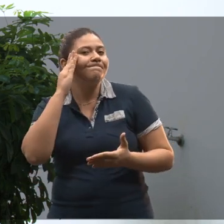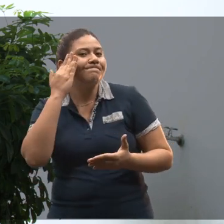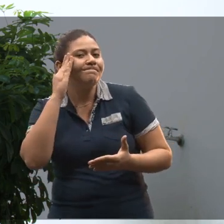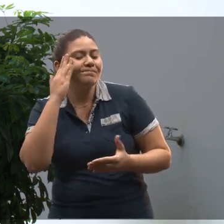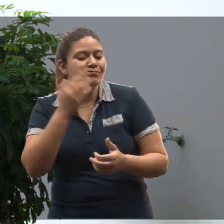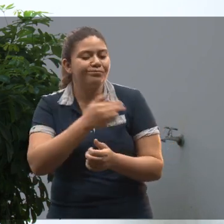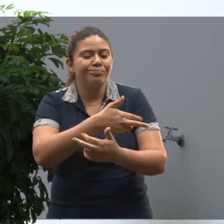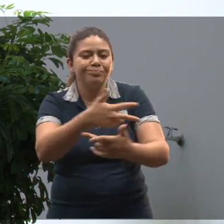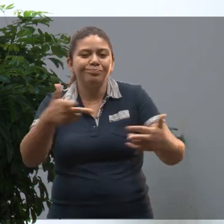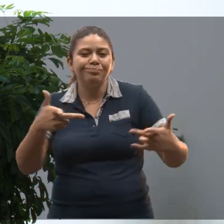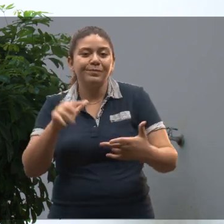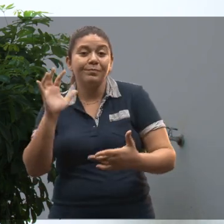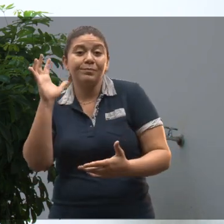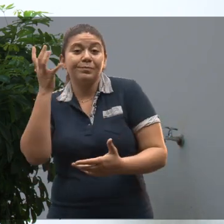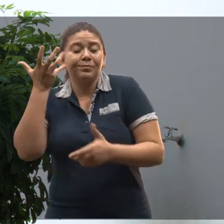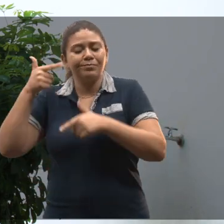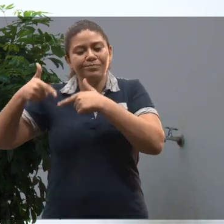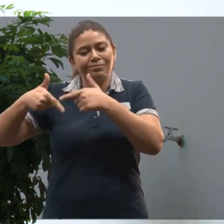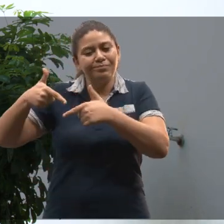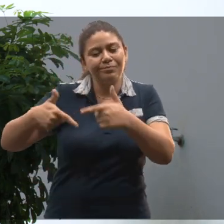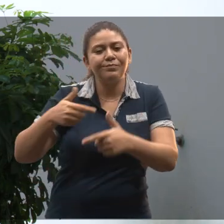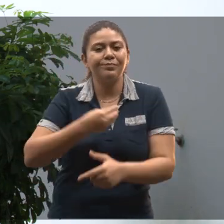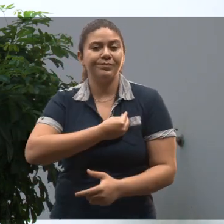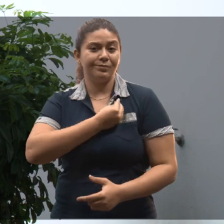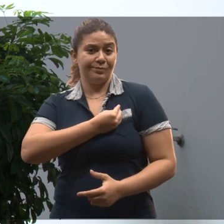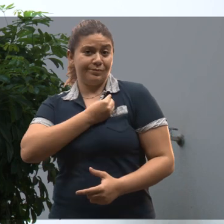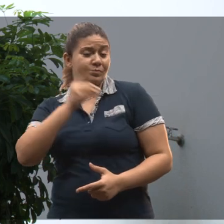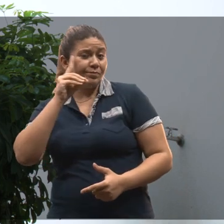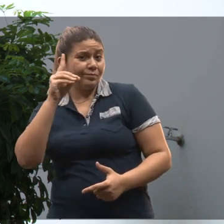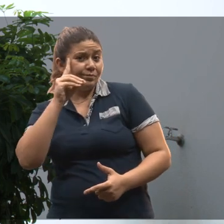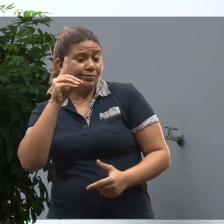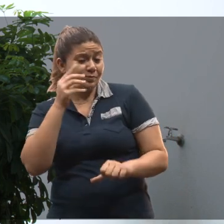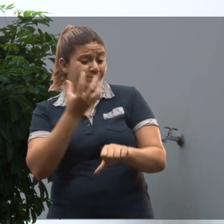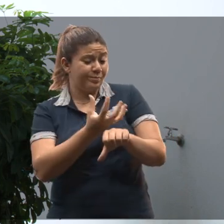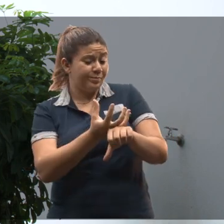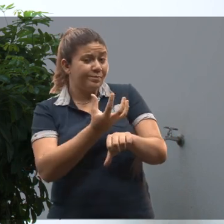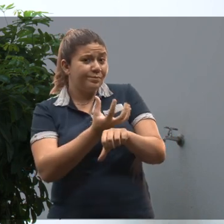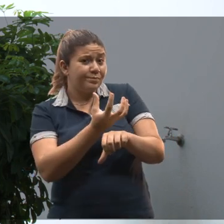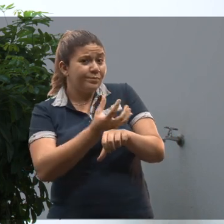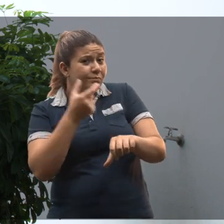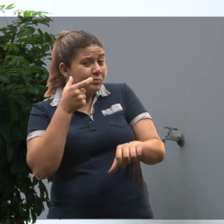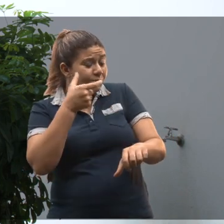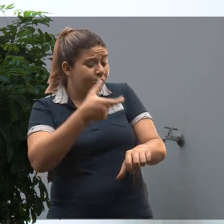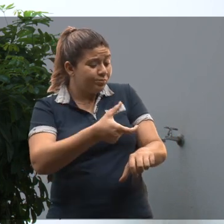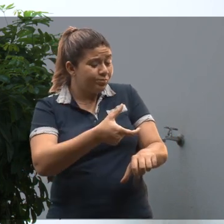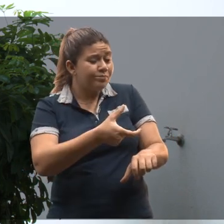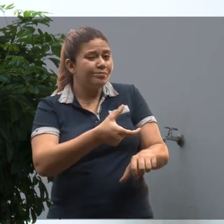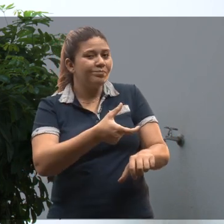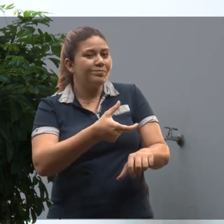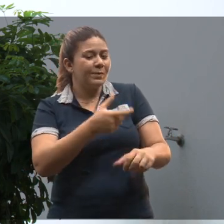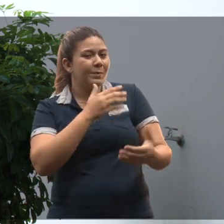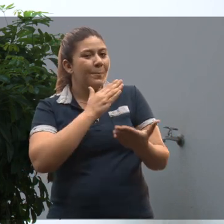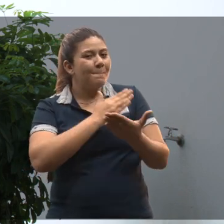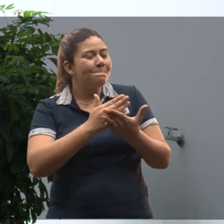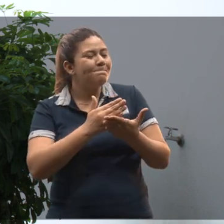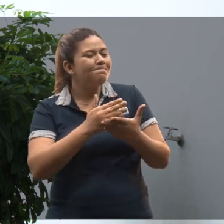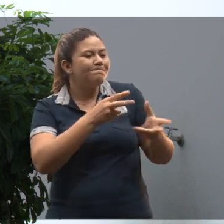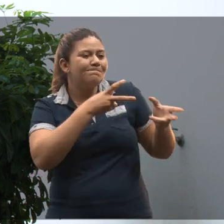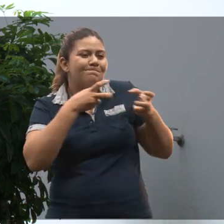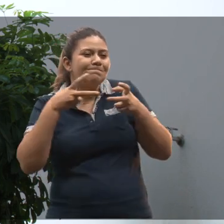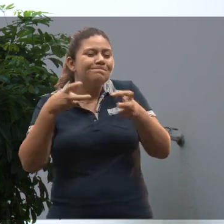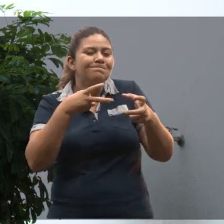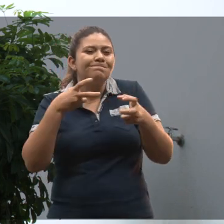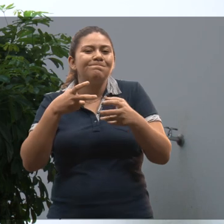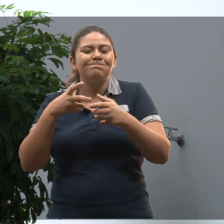uma série de mecanismos que acontecem na nossa vida no cotidiano. Então isso torna a disciplina como um todo bastante interessante, porque você